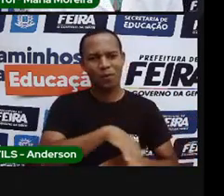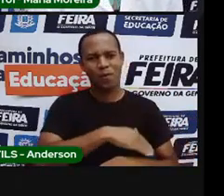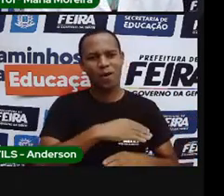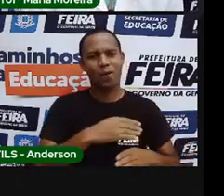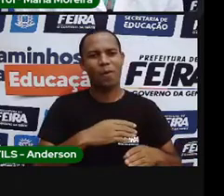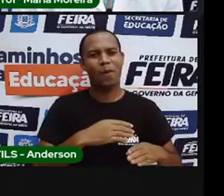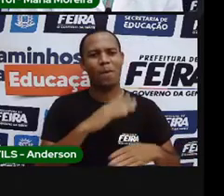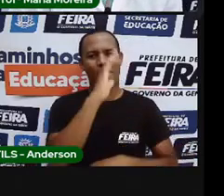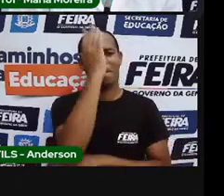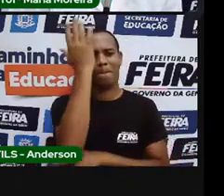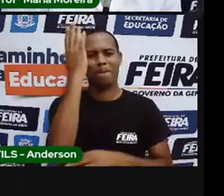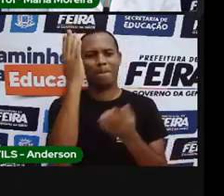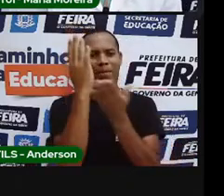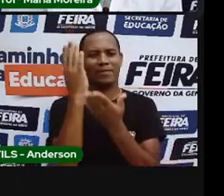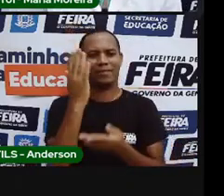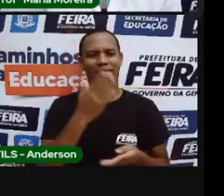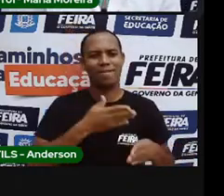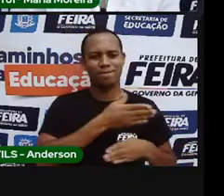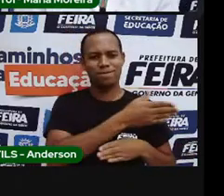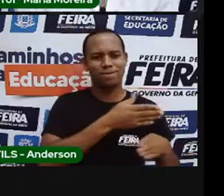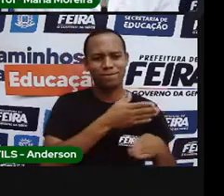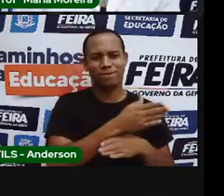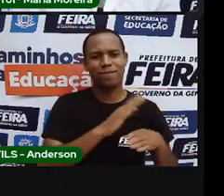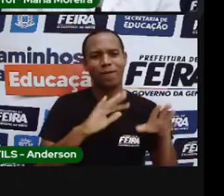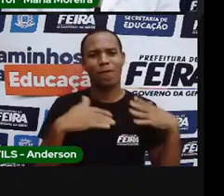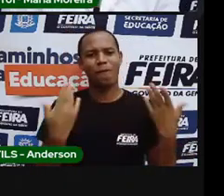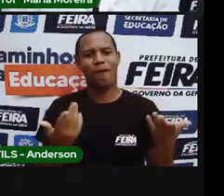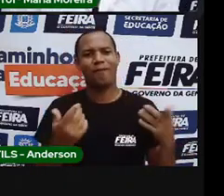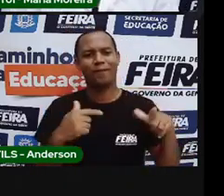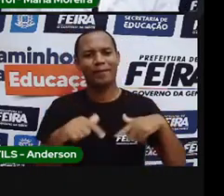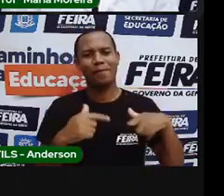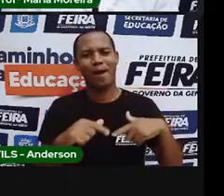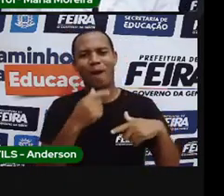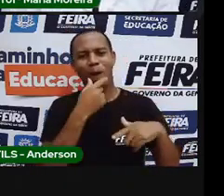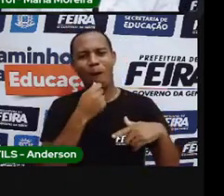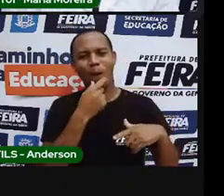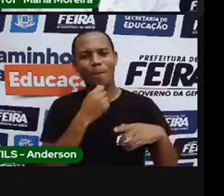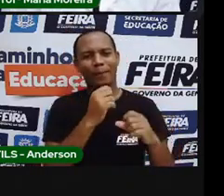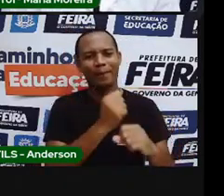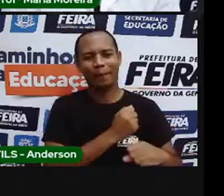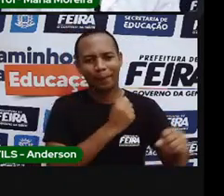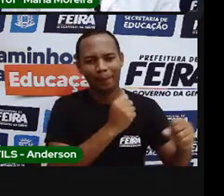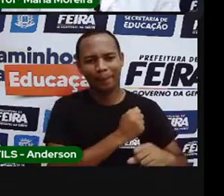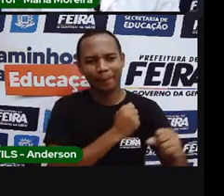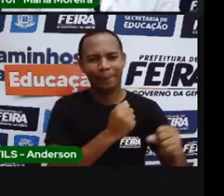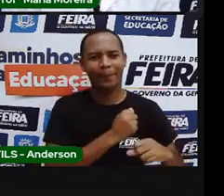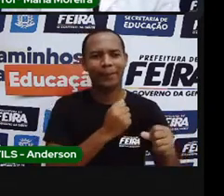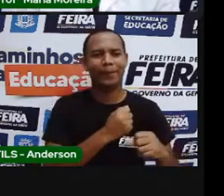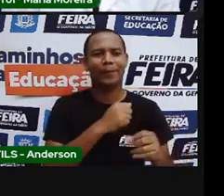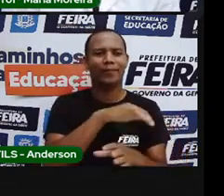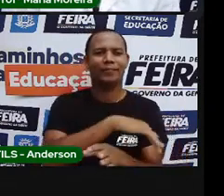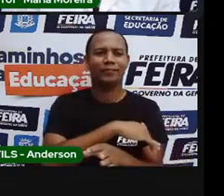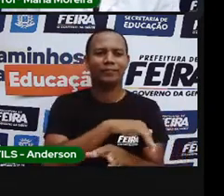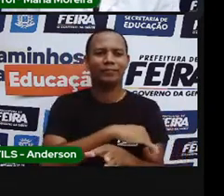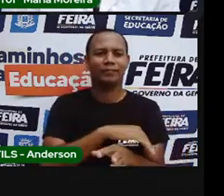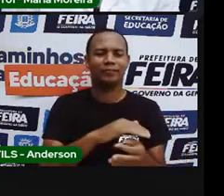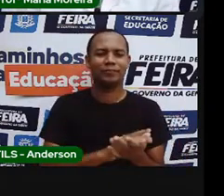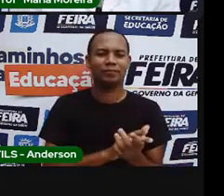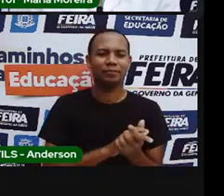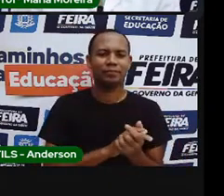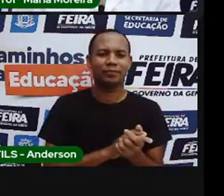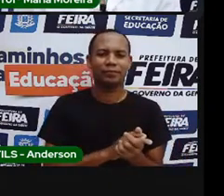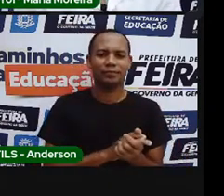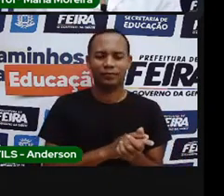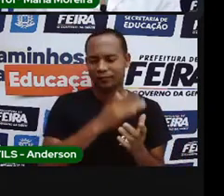a importância desse profissional Lembra que a gente falou lá nas primeiras aulas sobre ele e disse Olha gente se essas pessoas não